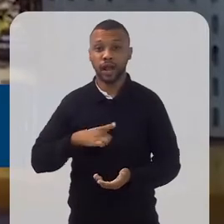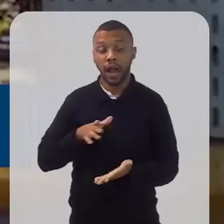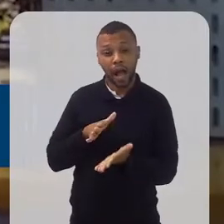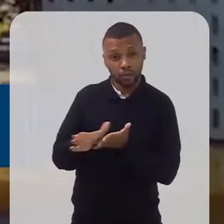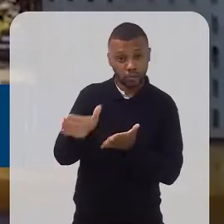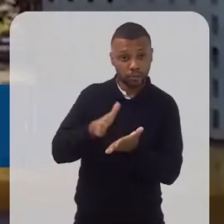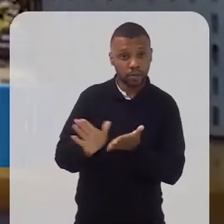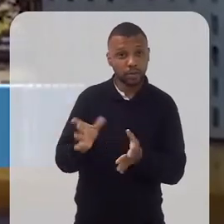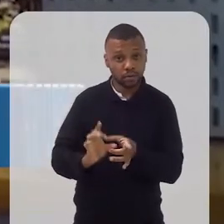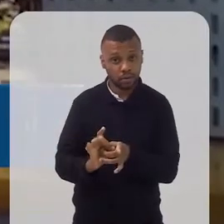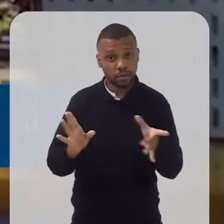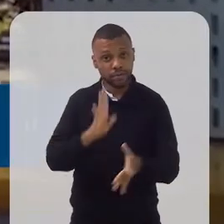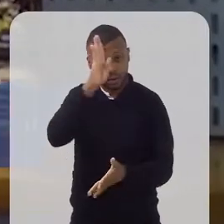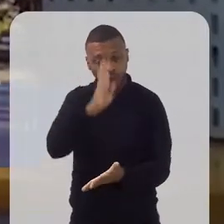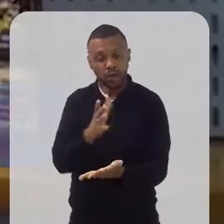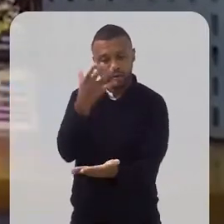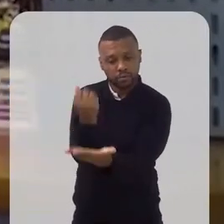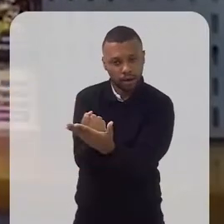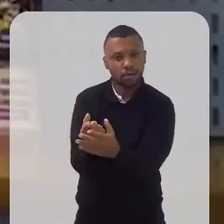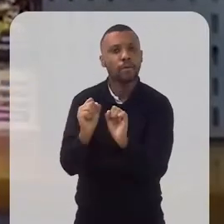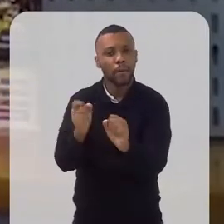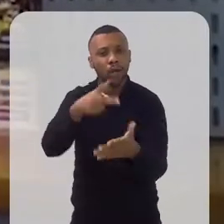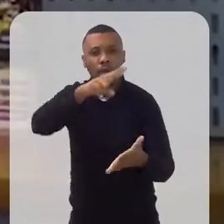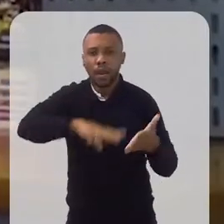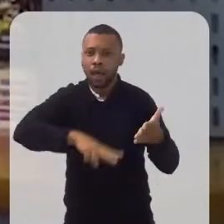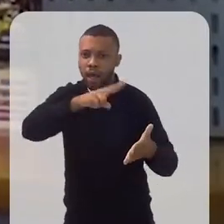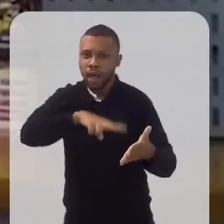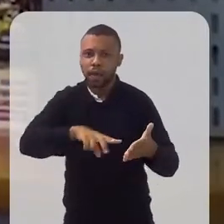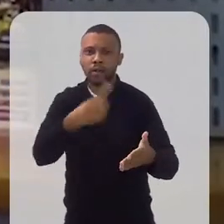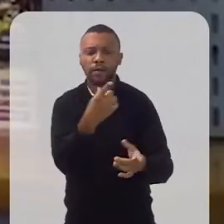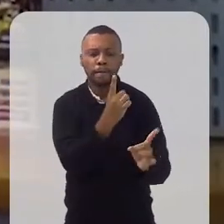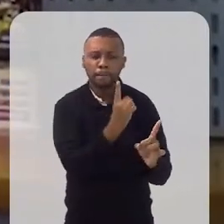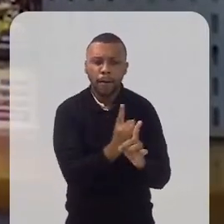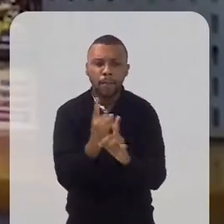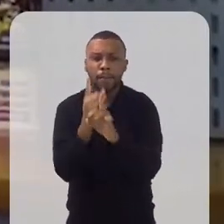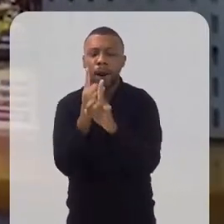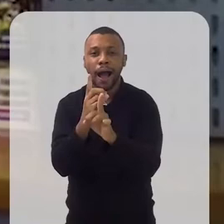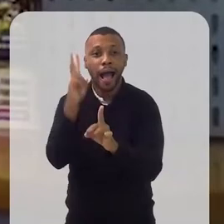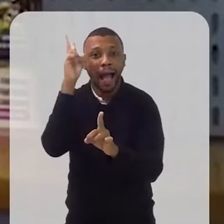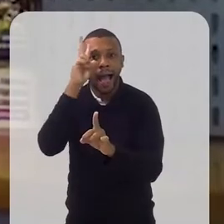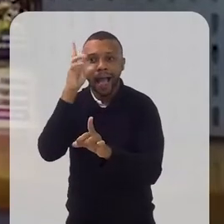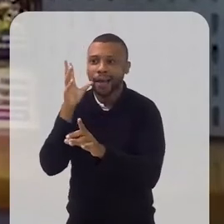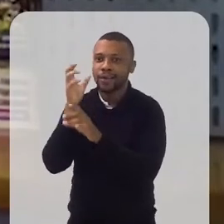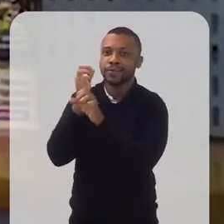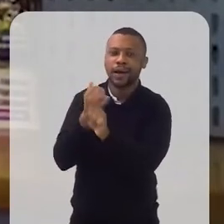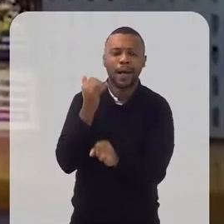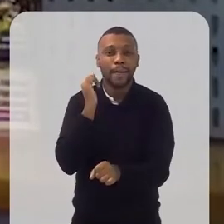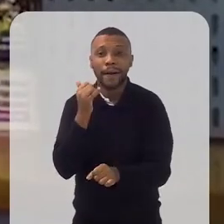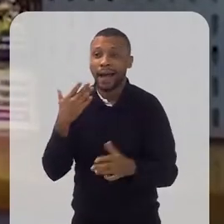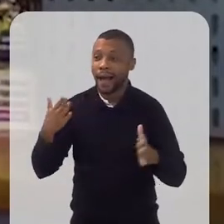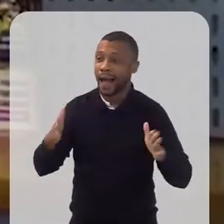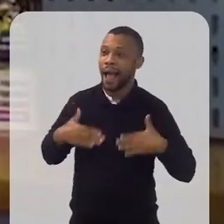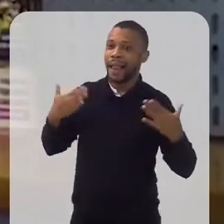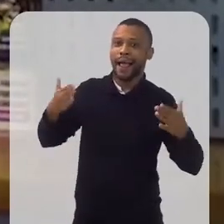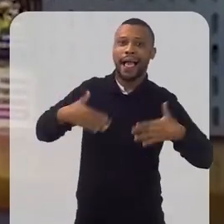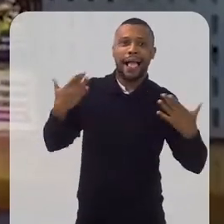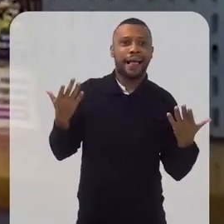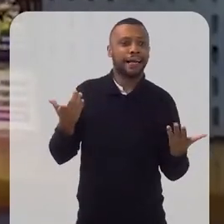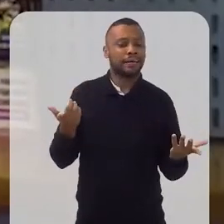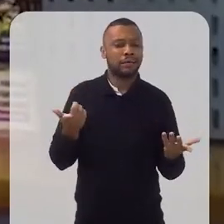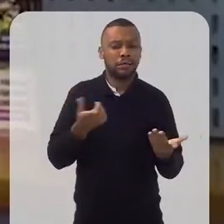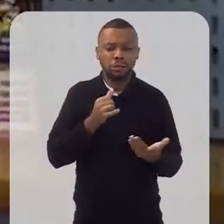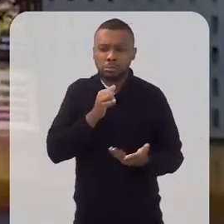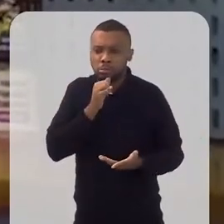As publicações são gratuitas. E assim, Geisa, nós encontramos histórias, na maioria alegres. Eu não vou dizer que encontramos histórias